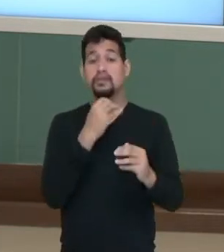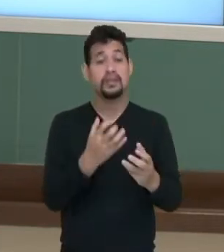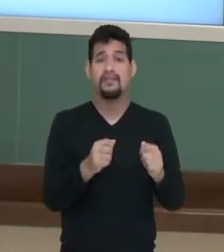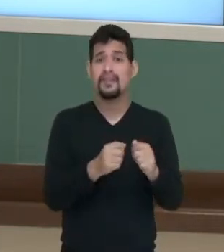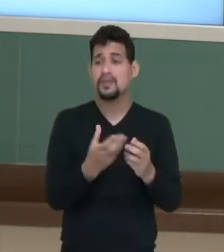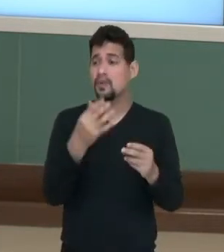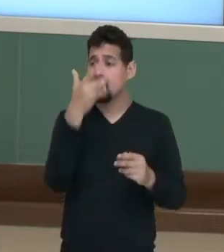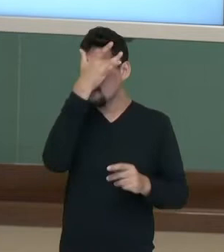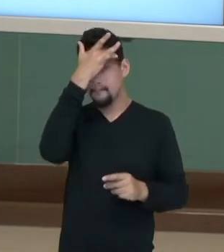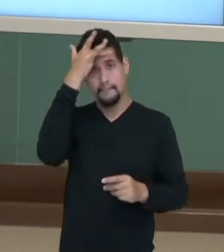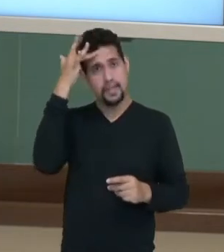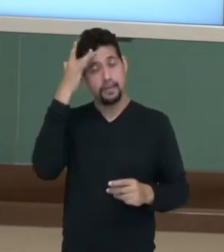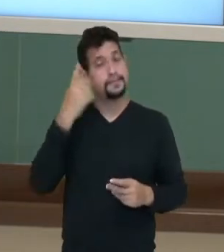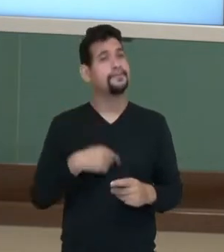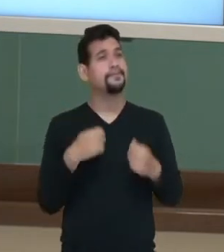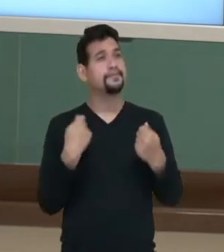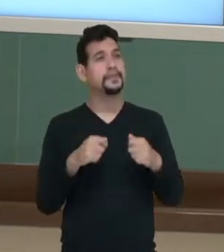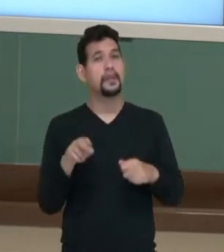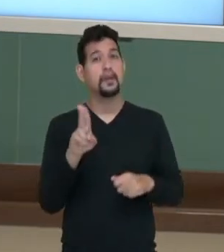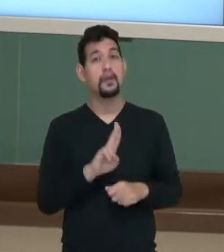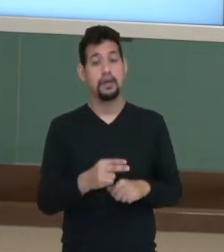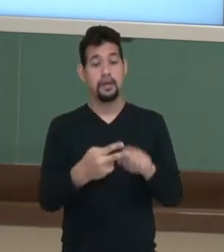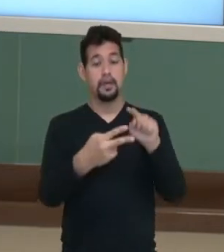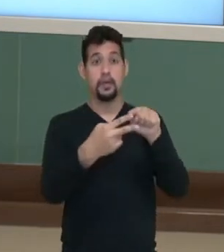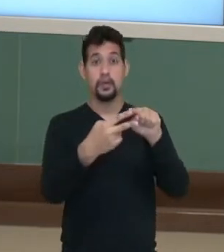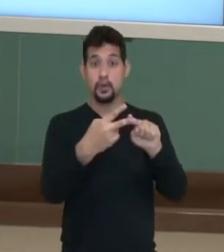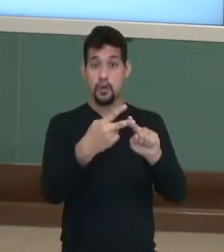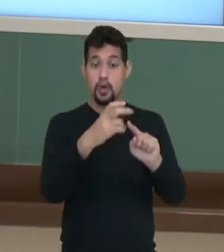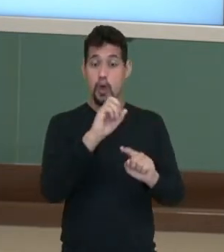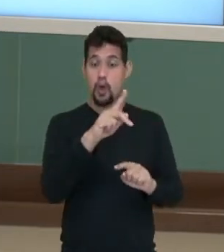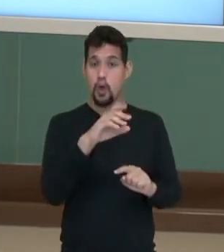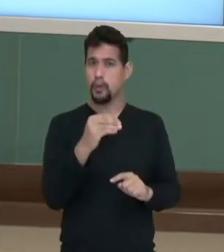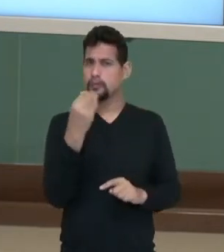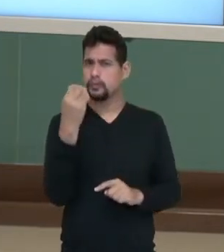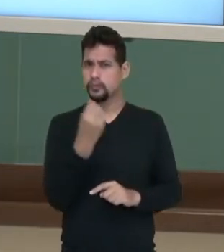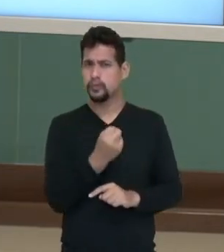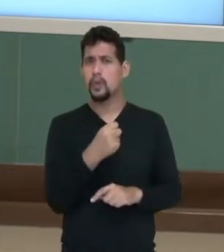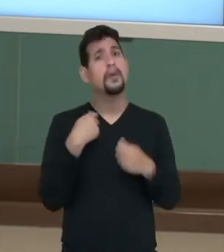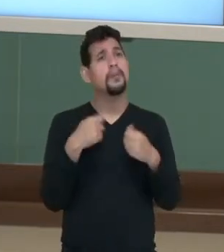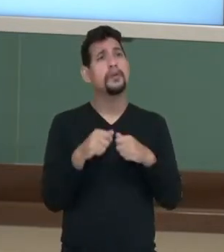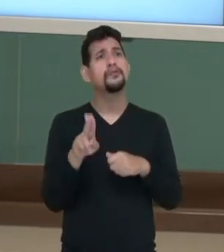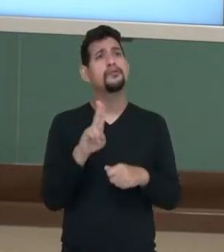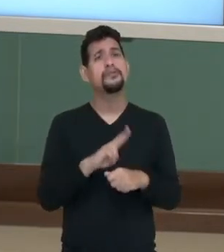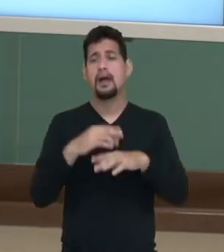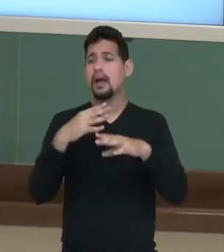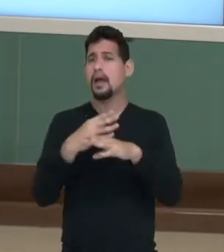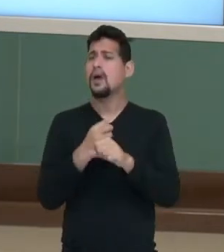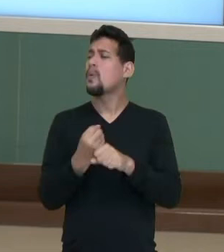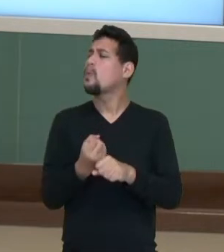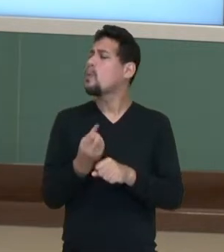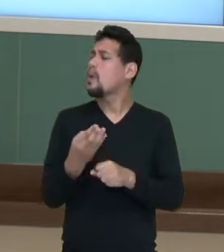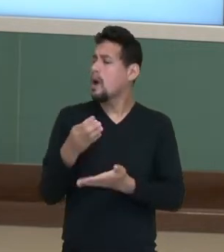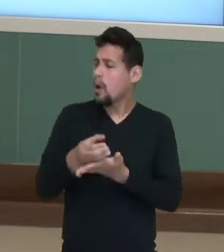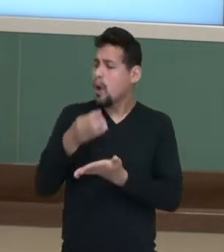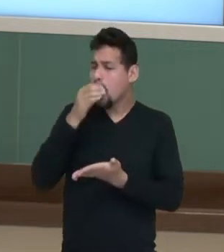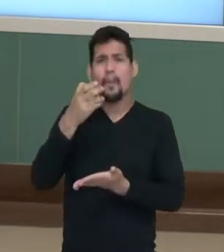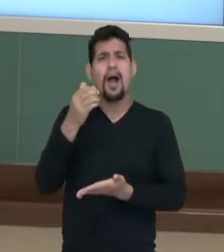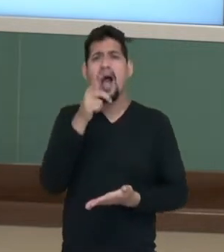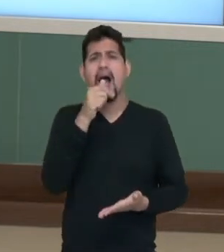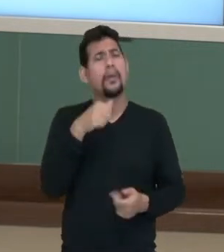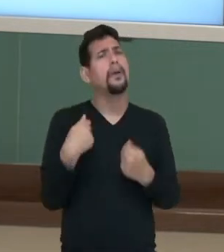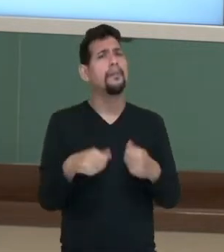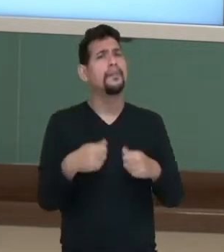mais pessoas. Eu vou ter que usar dois copos de suco concentrado, aí eu vou ter que fazer o cálculo. Quantos copos de água será